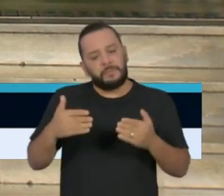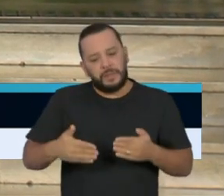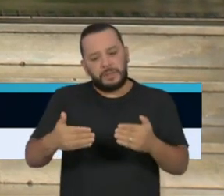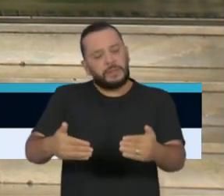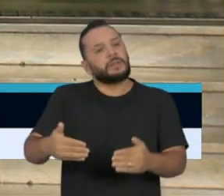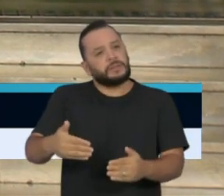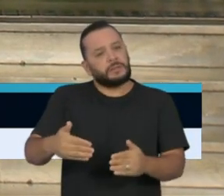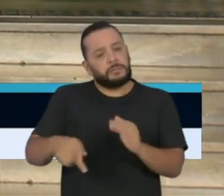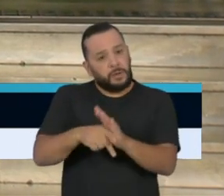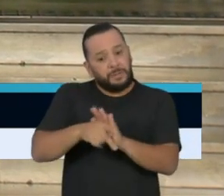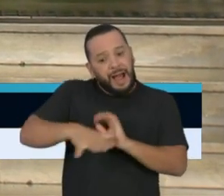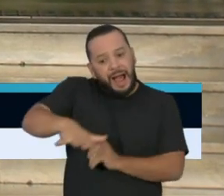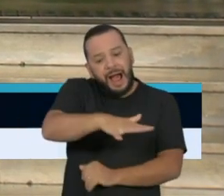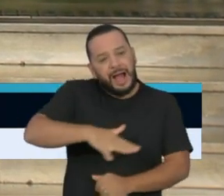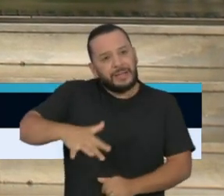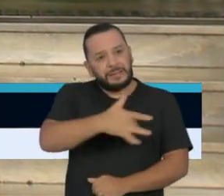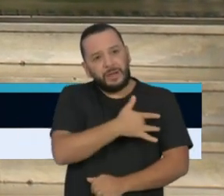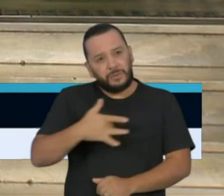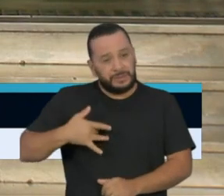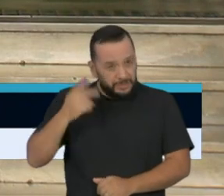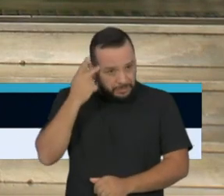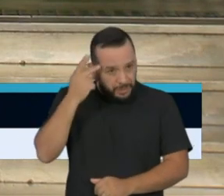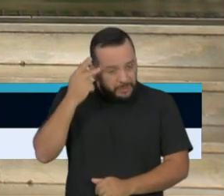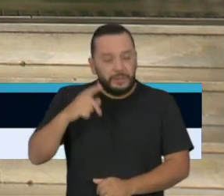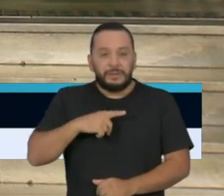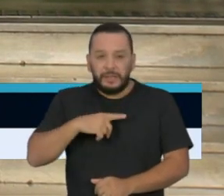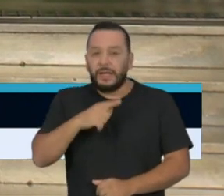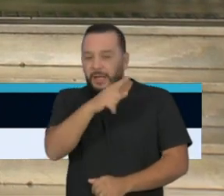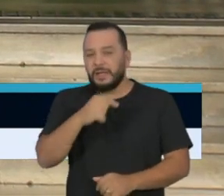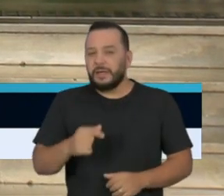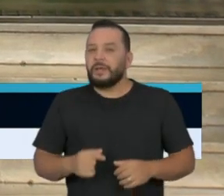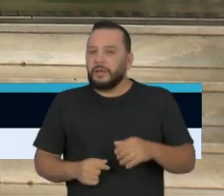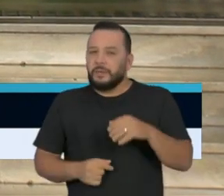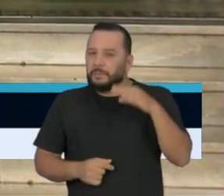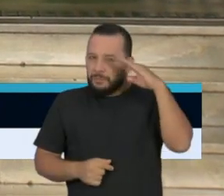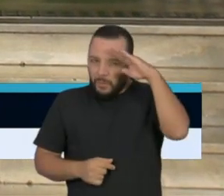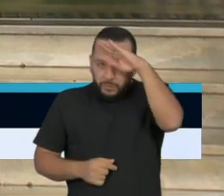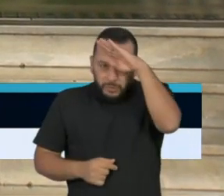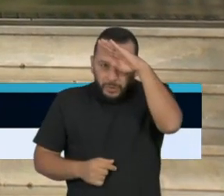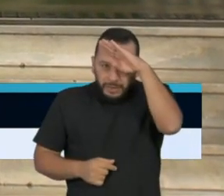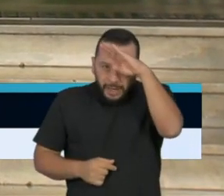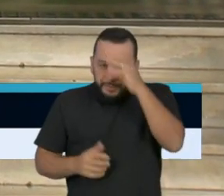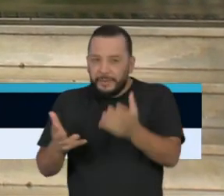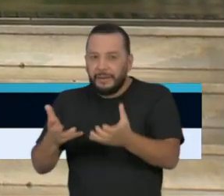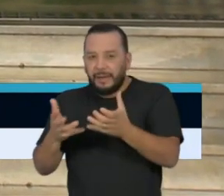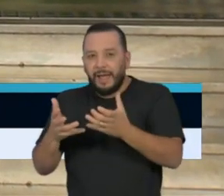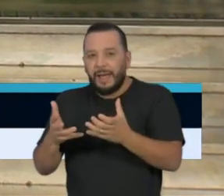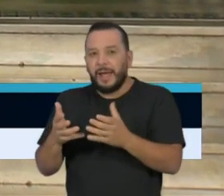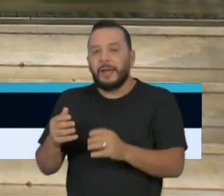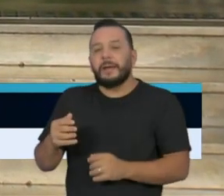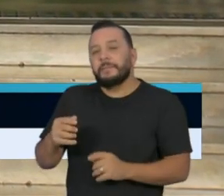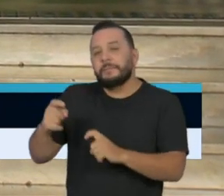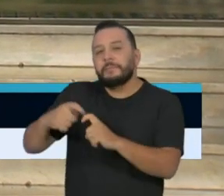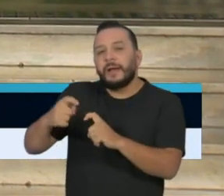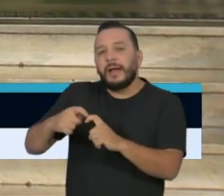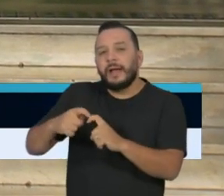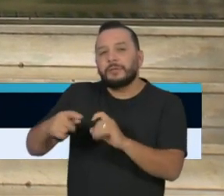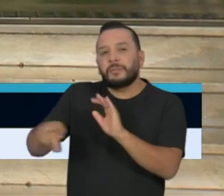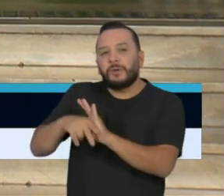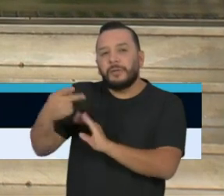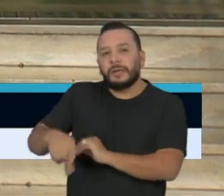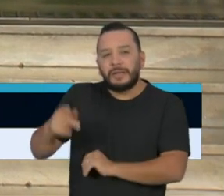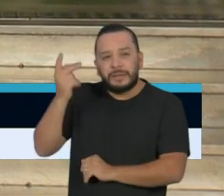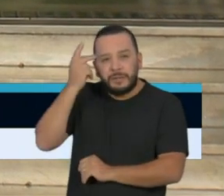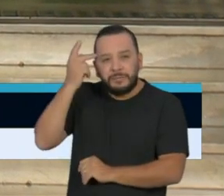sistema paulista sendo sondados pelo presidente Bolsonaro para ocupar o lugar do ministro Mandetta, a gente contou isso na